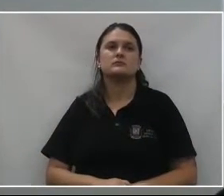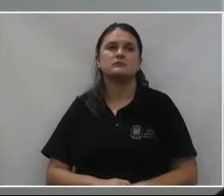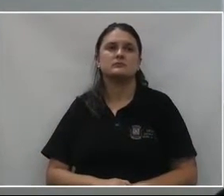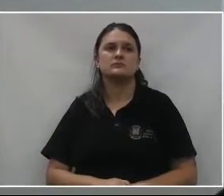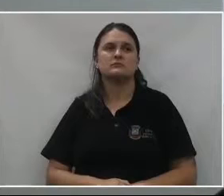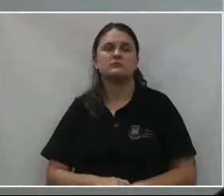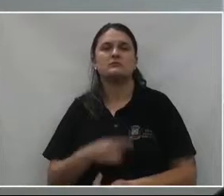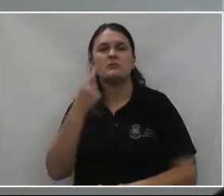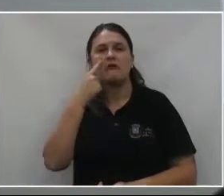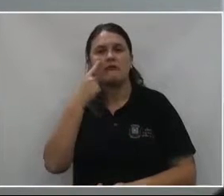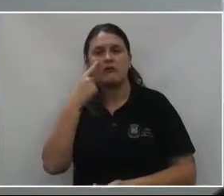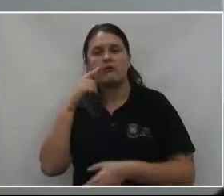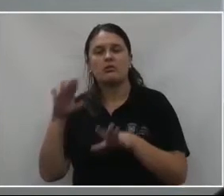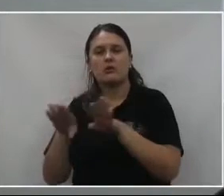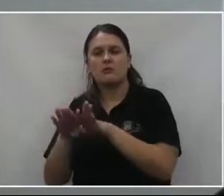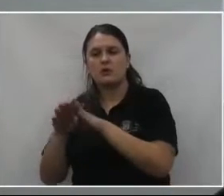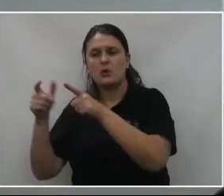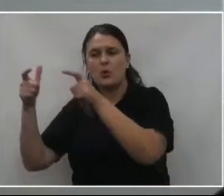Aqui é o quiosque.